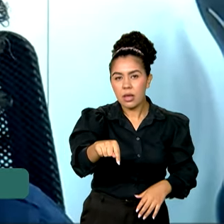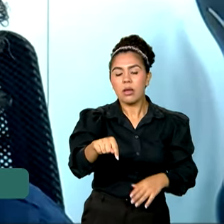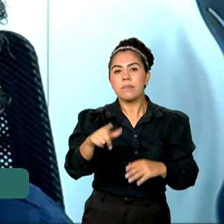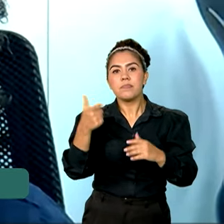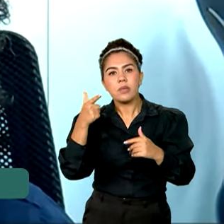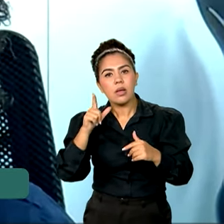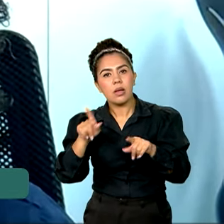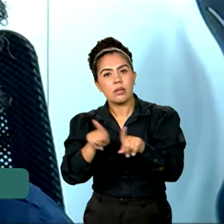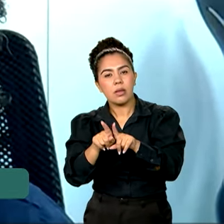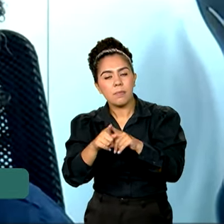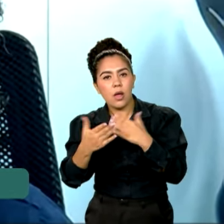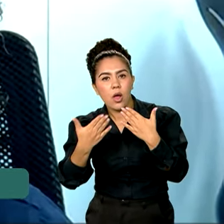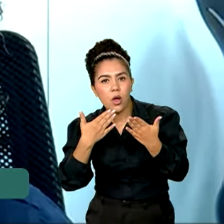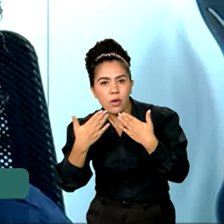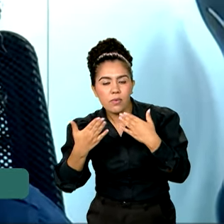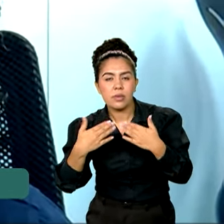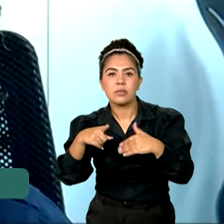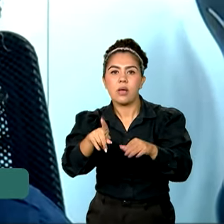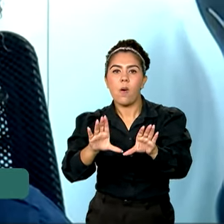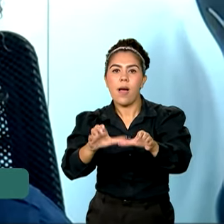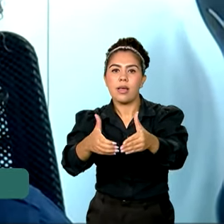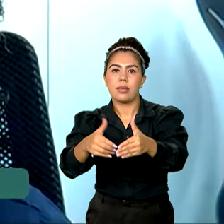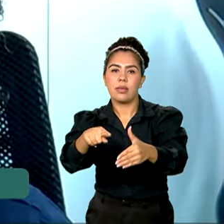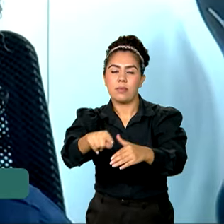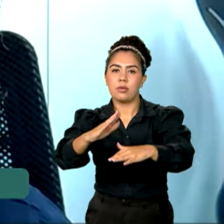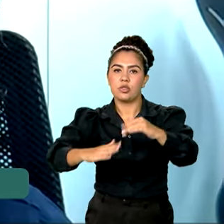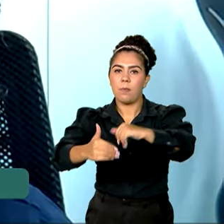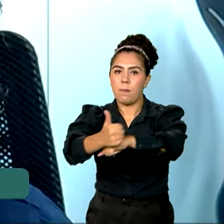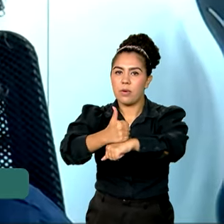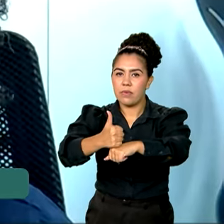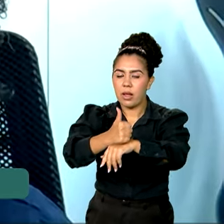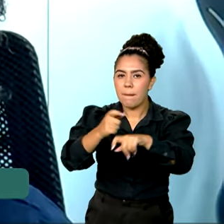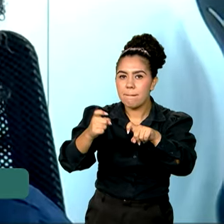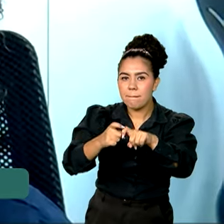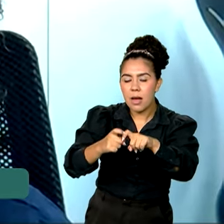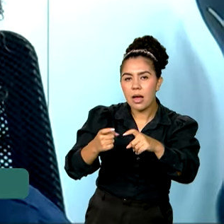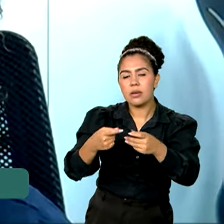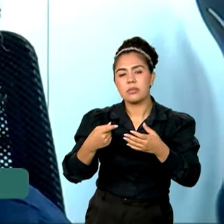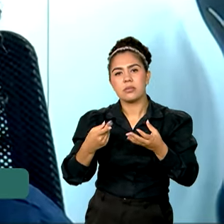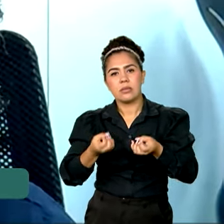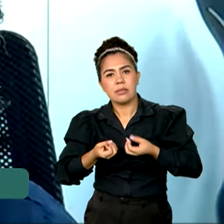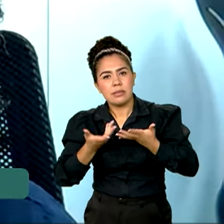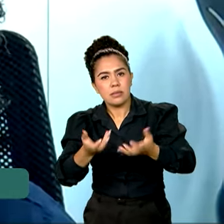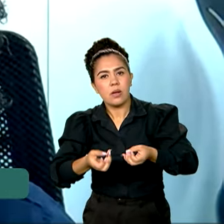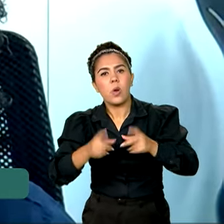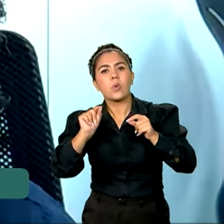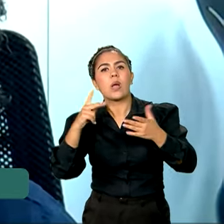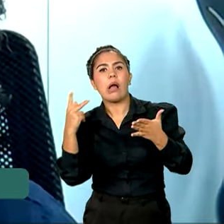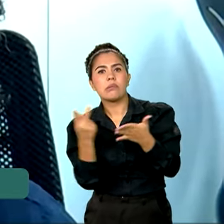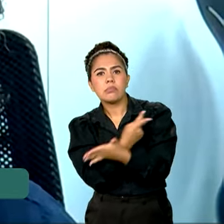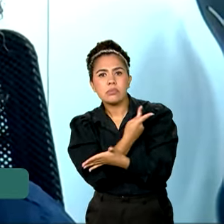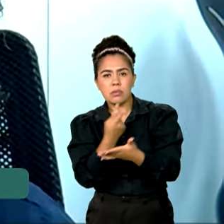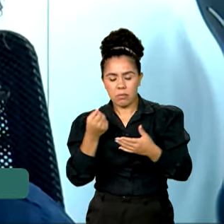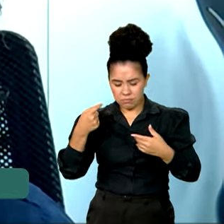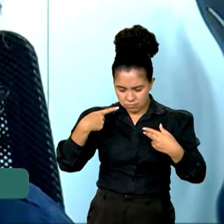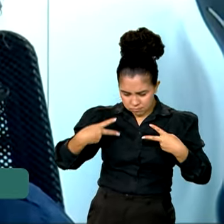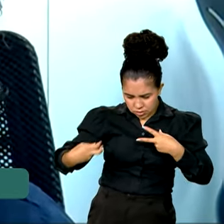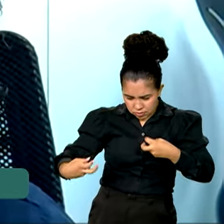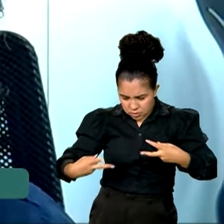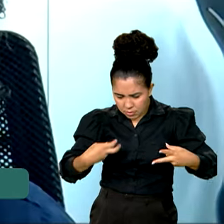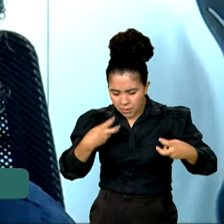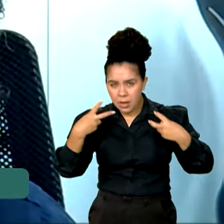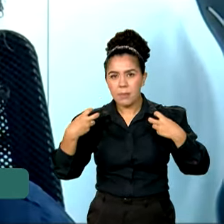dialogar com a equipe de saúde da família na perspectiva de dizer, né, desses sinais e sintomas, para que a gente possa, né,